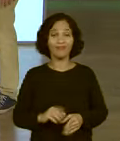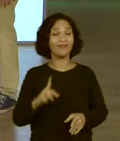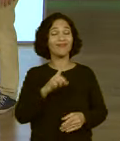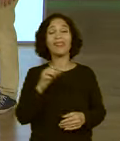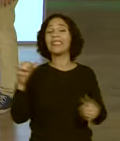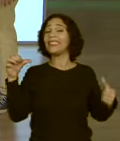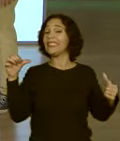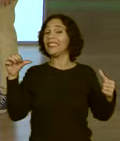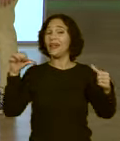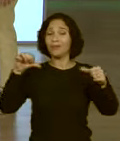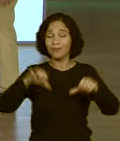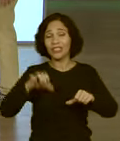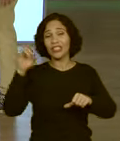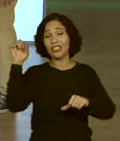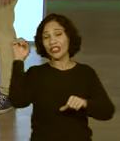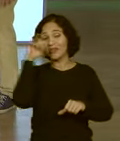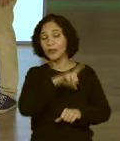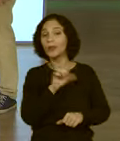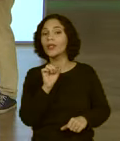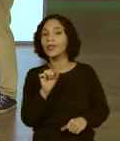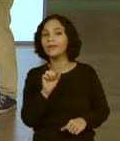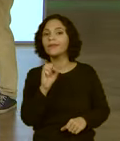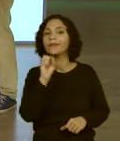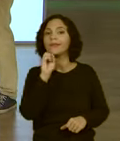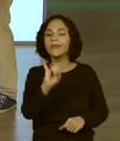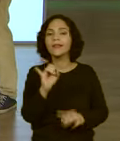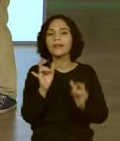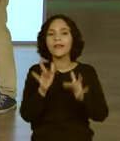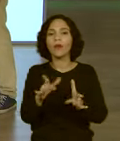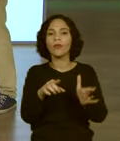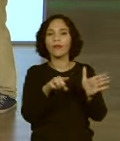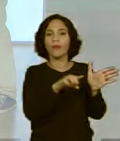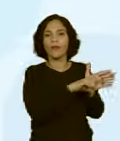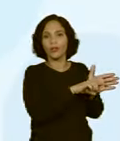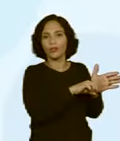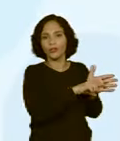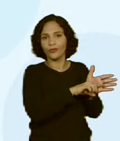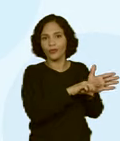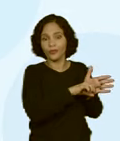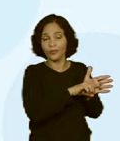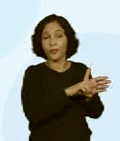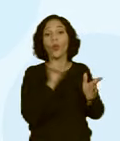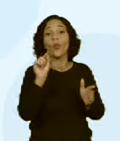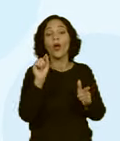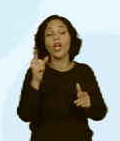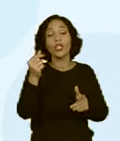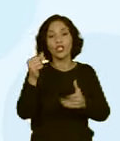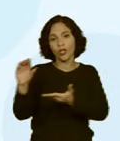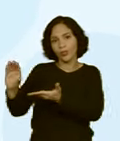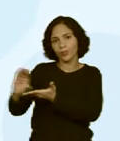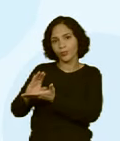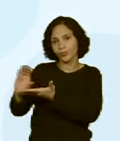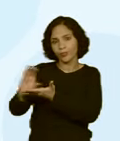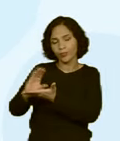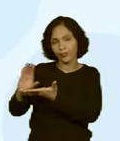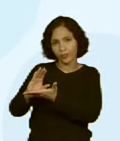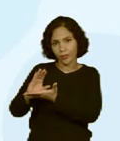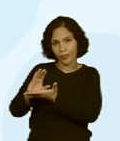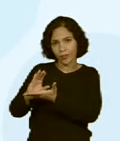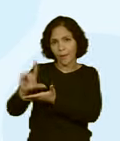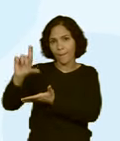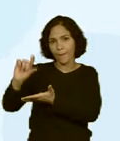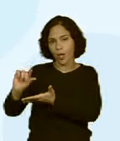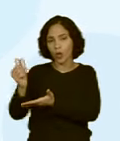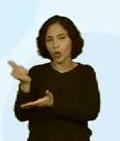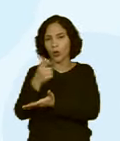mais difícil, mais problemático é o saldo negativo, quando a entrada de dinheiro é menor do que a